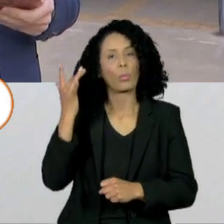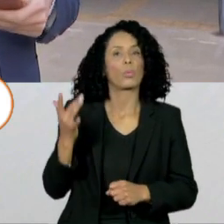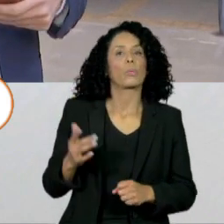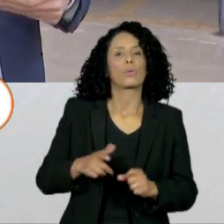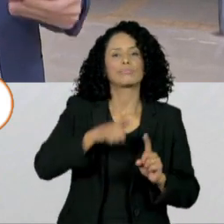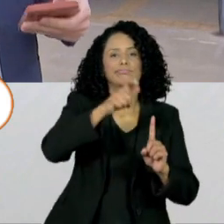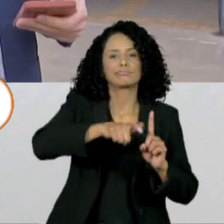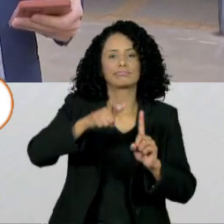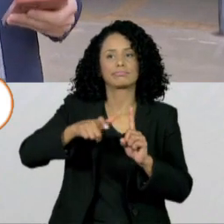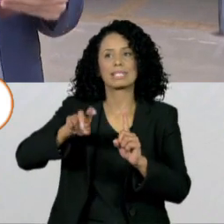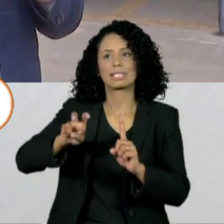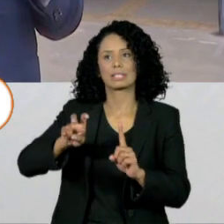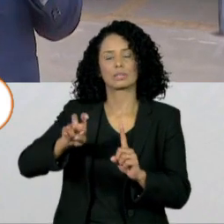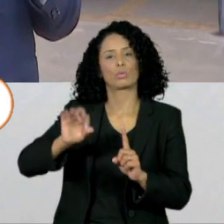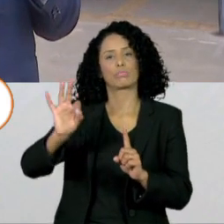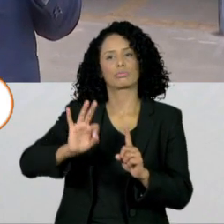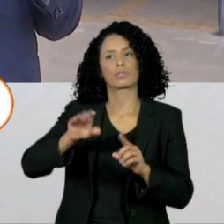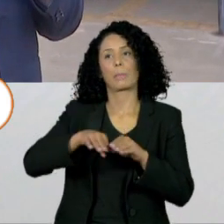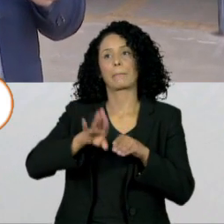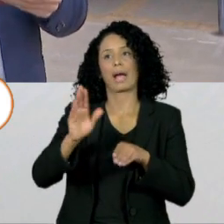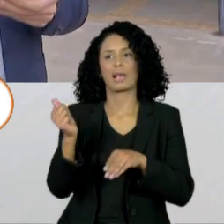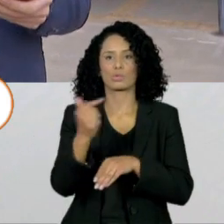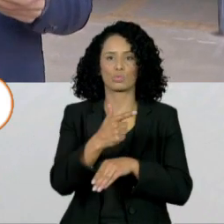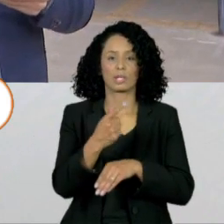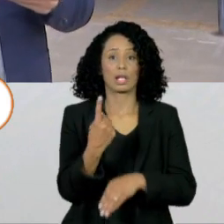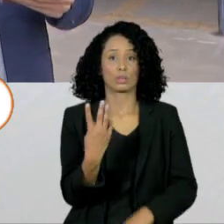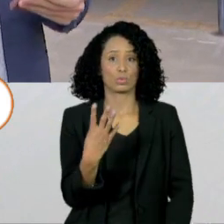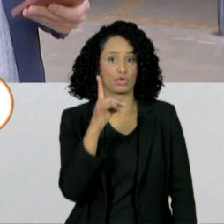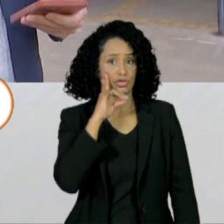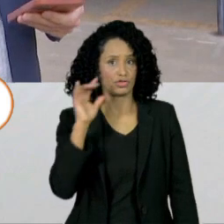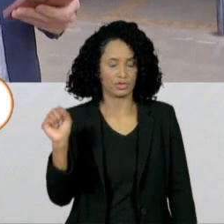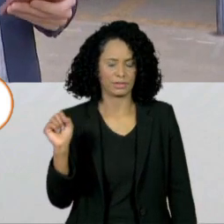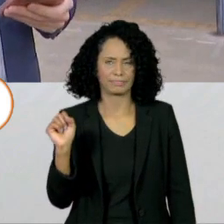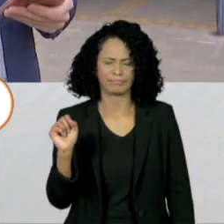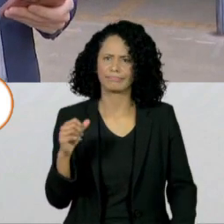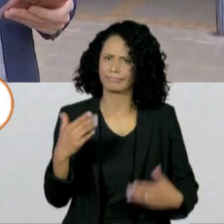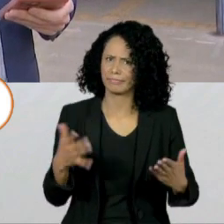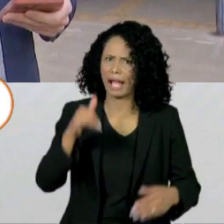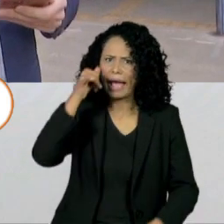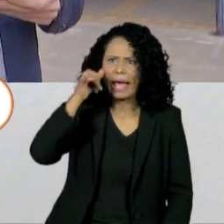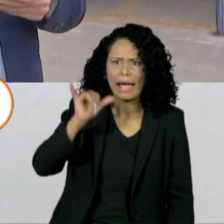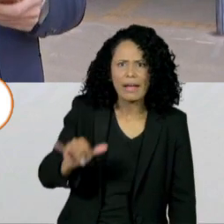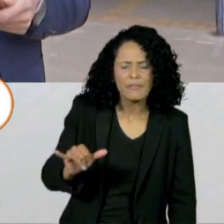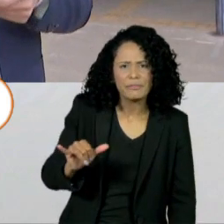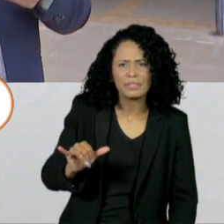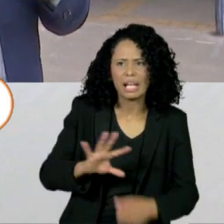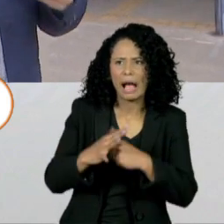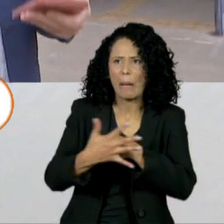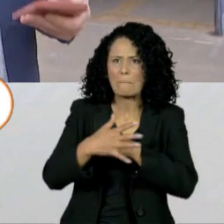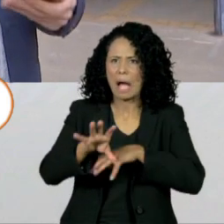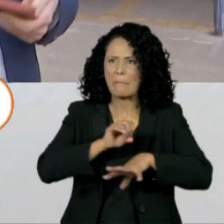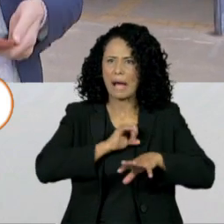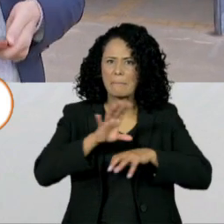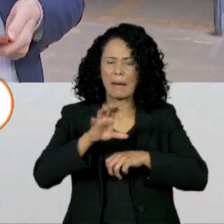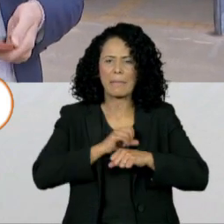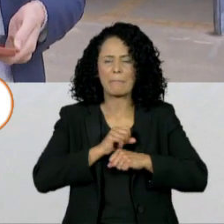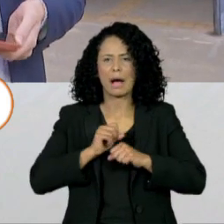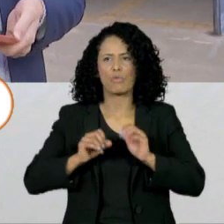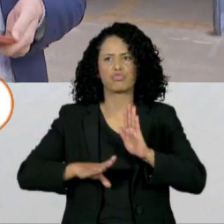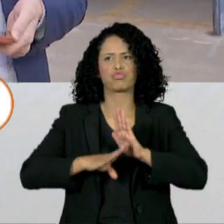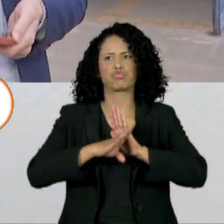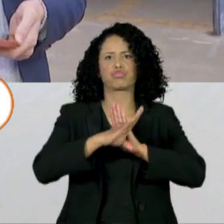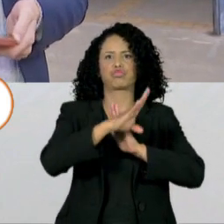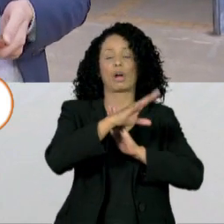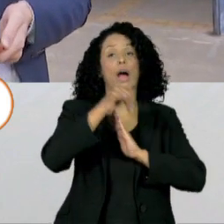% maior do que o dos últimos 14 dias. Bom, para evitar que esses números continuem subindo, especialmente de casos graves e de mortes,